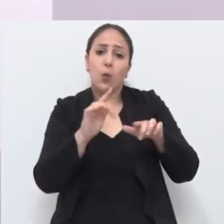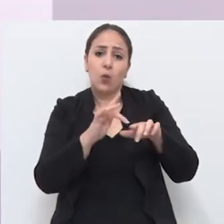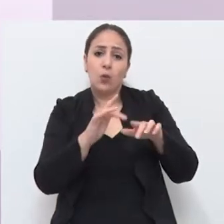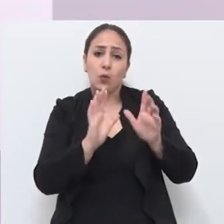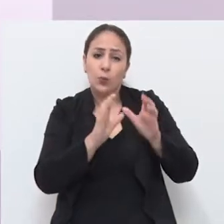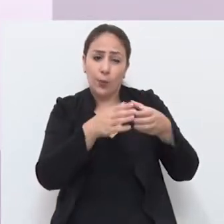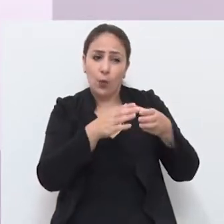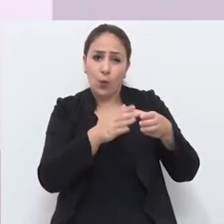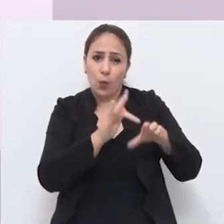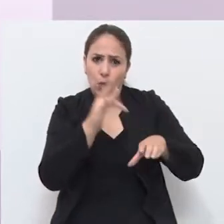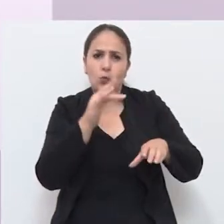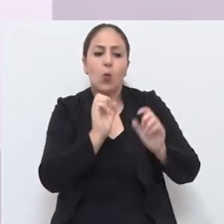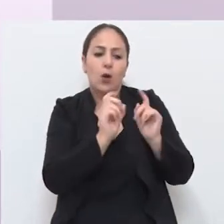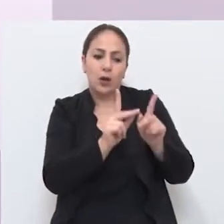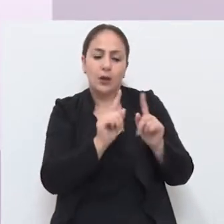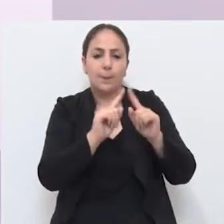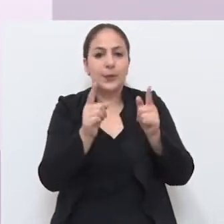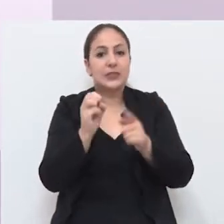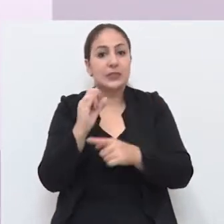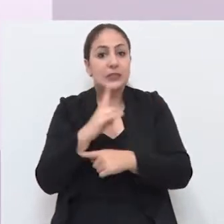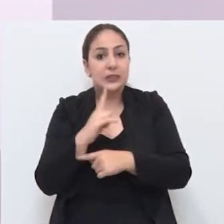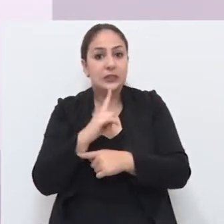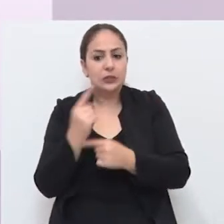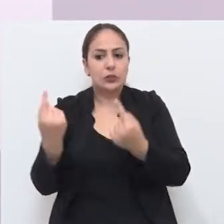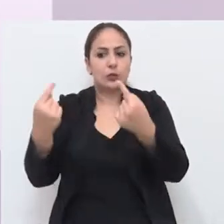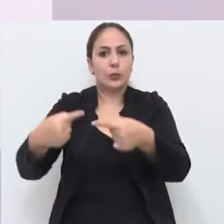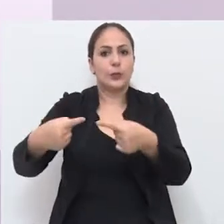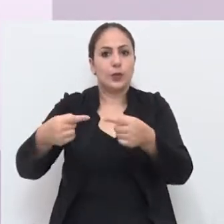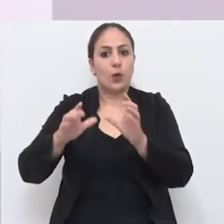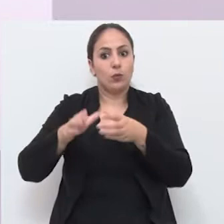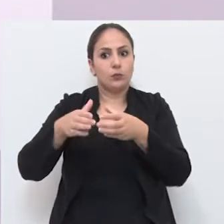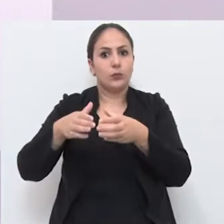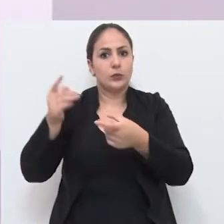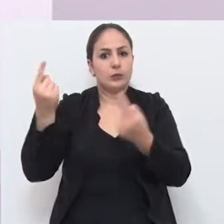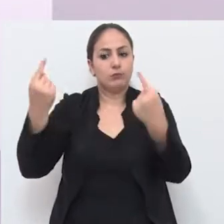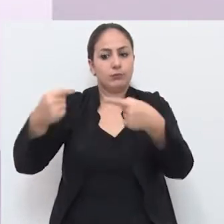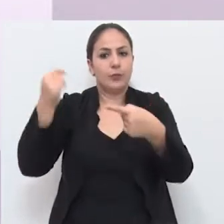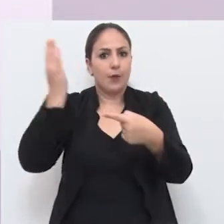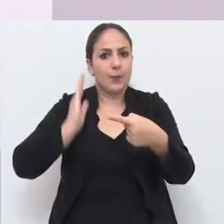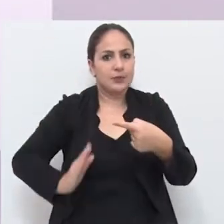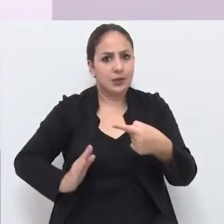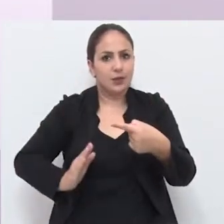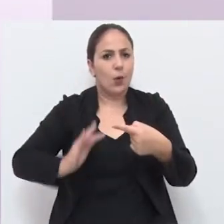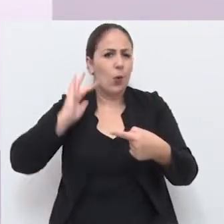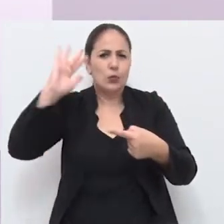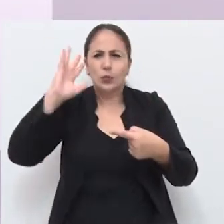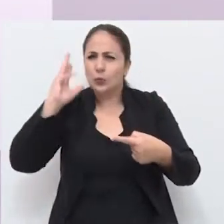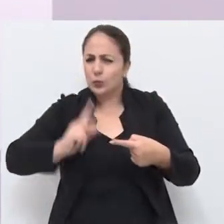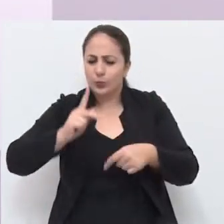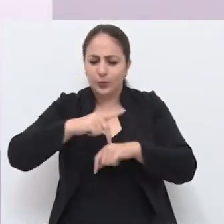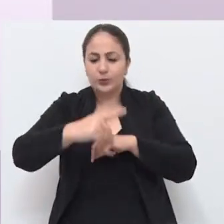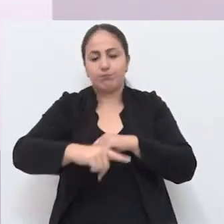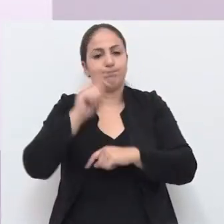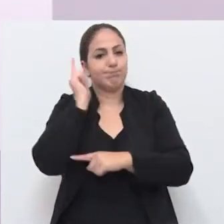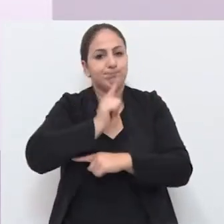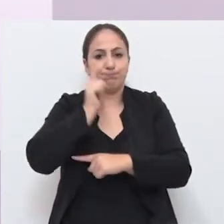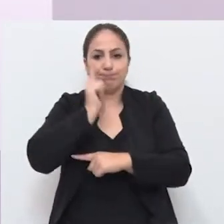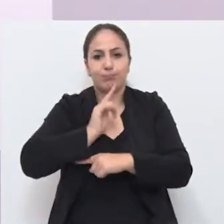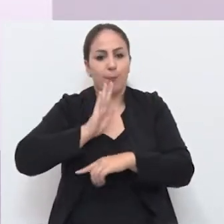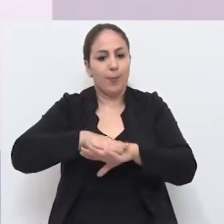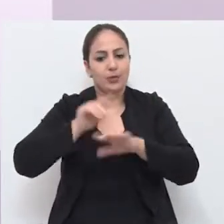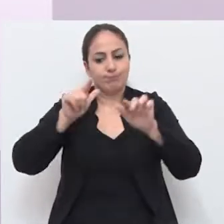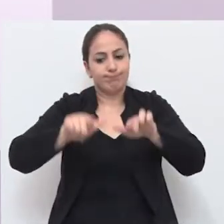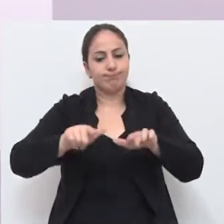é viável, mas se for disputar uma Superliga brasileira, que é o sonho de todos os passofundenses,